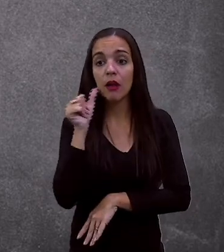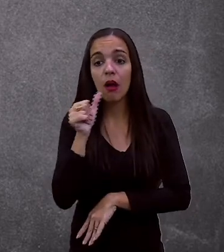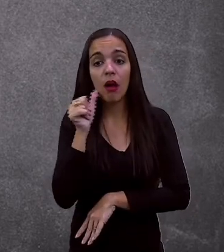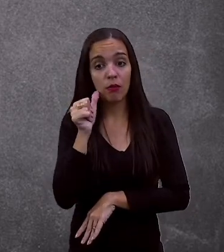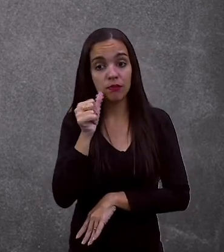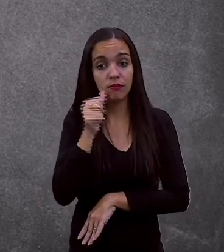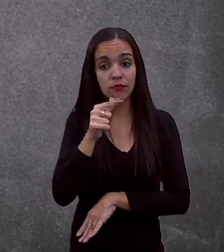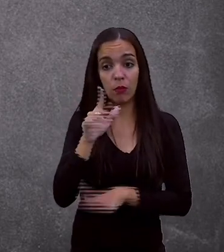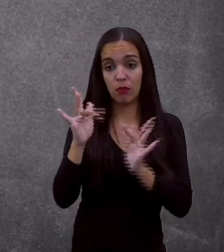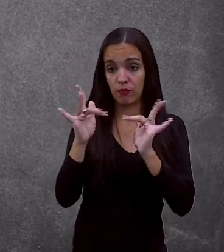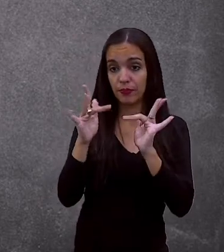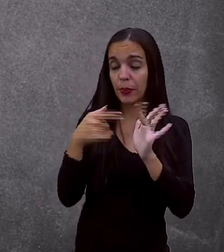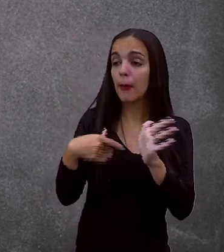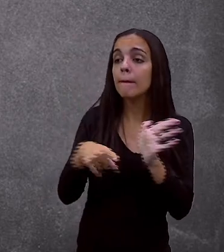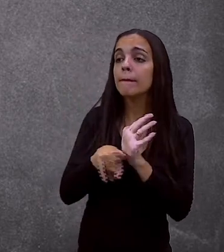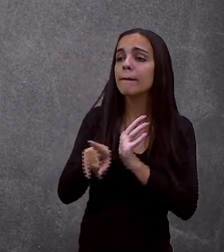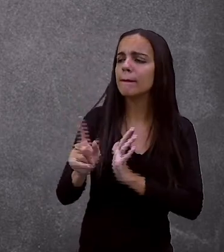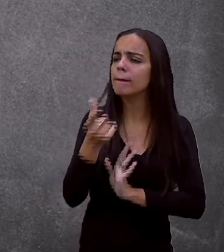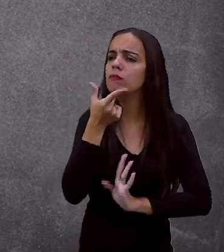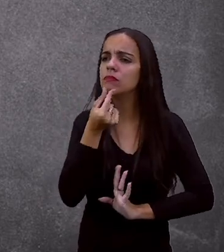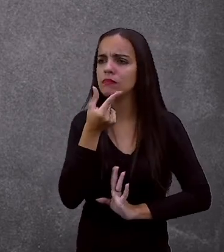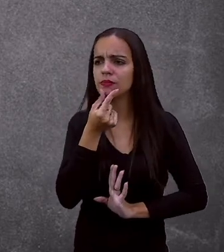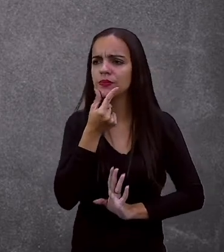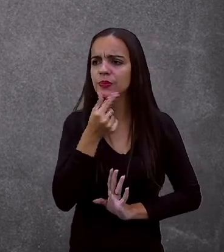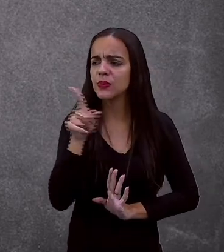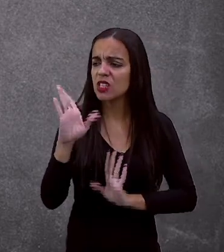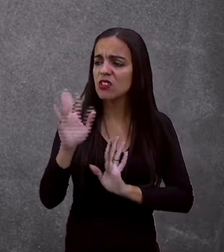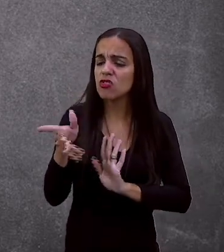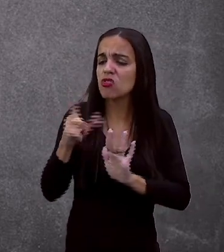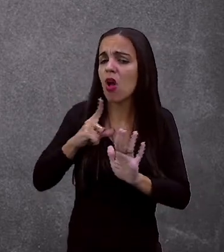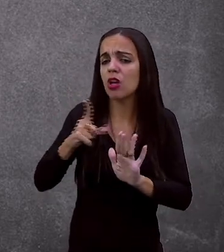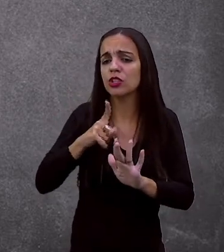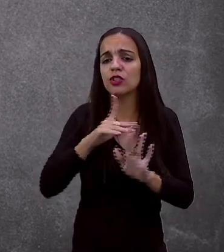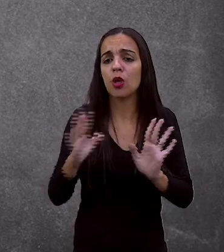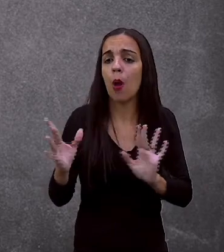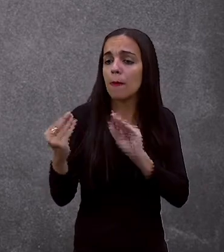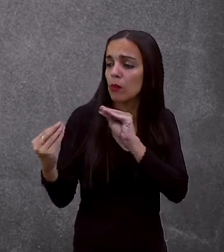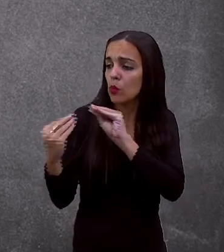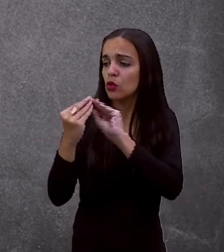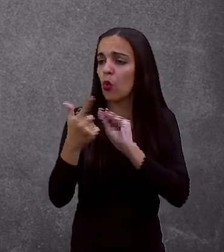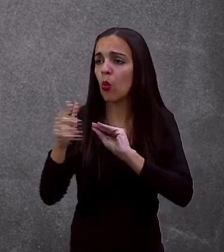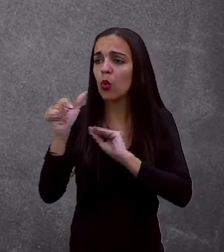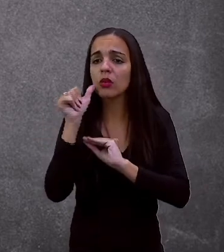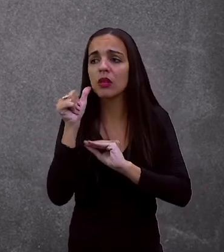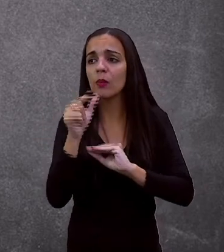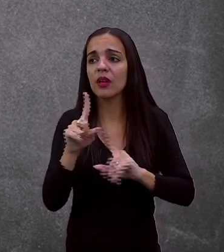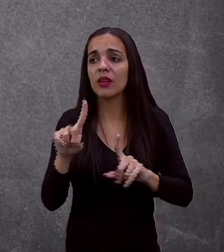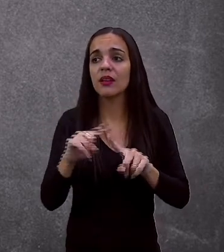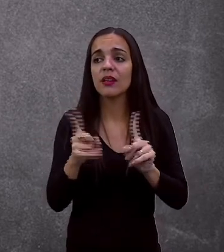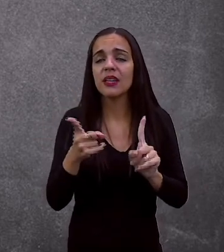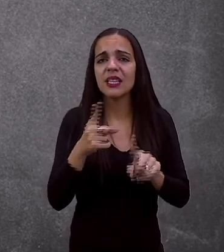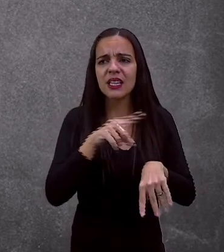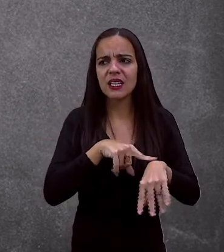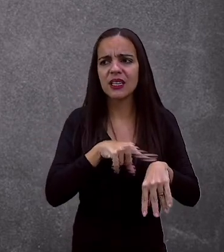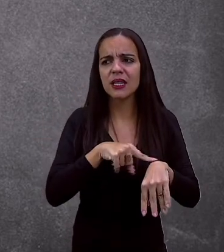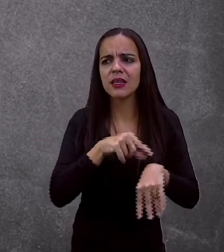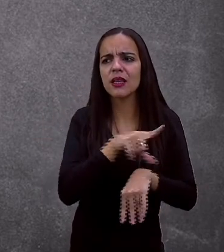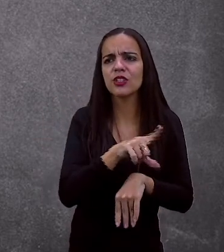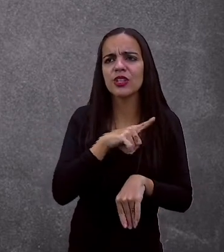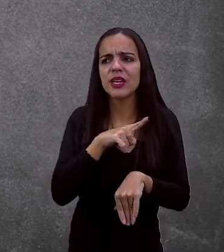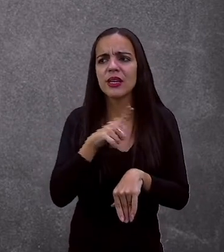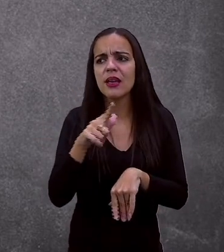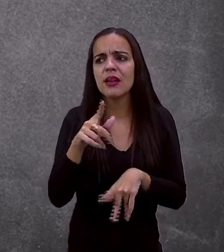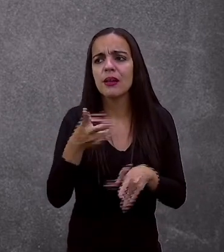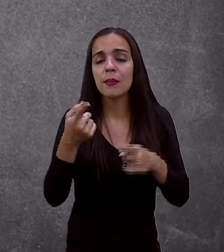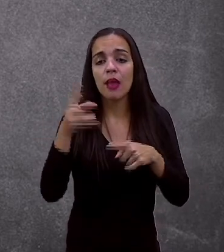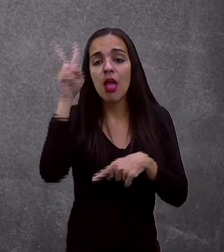pergunta. Pra ele. Se ele havia beijado outra mulher. E aí. Naquele mesmo instante.